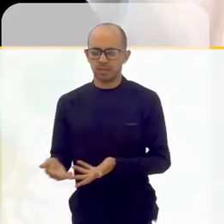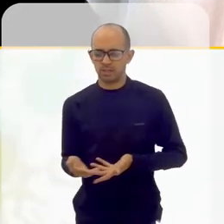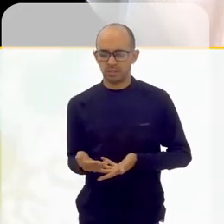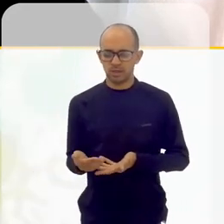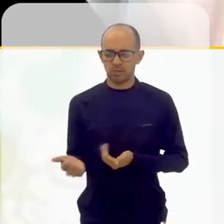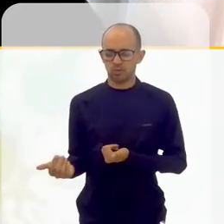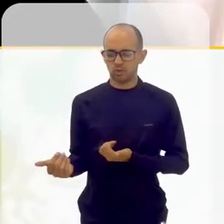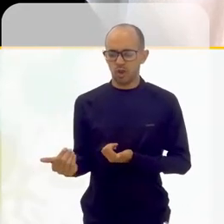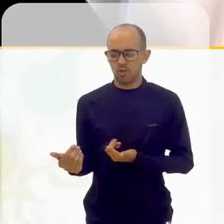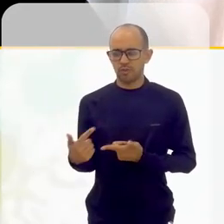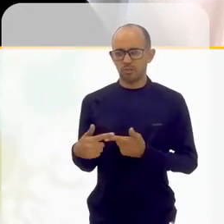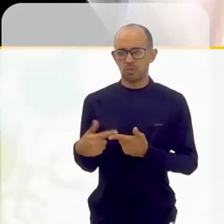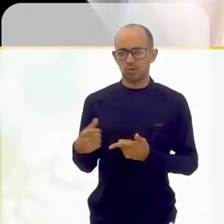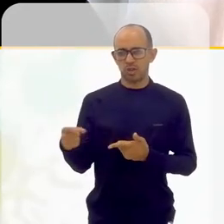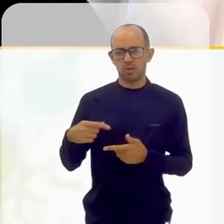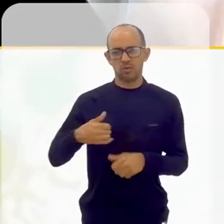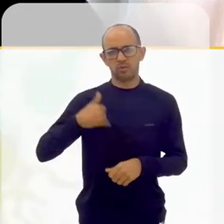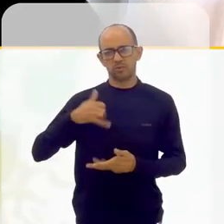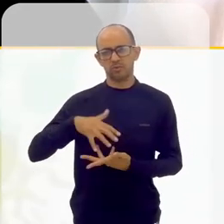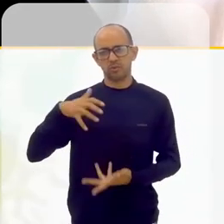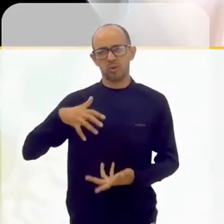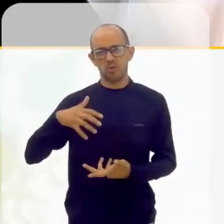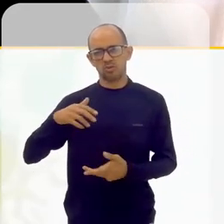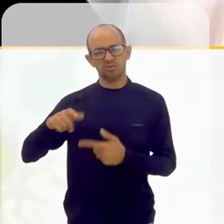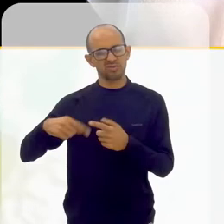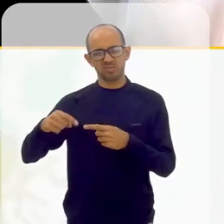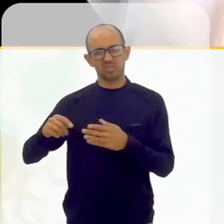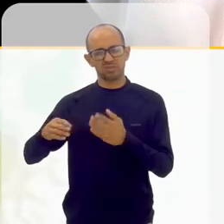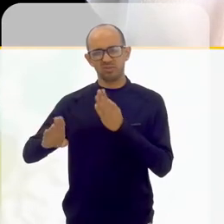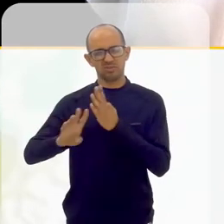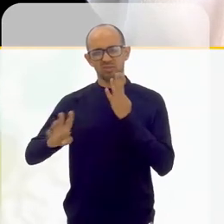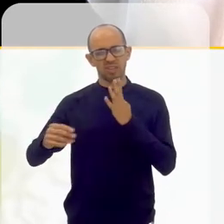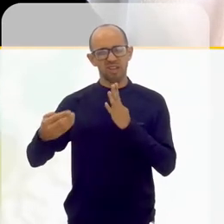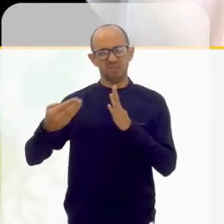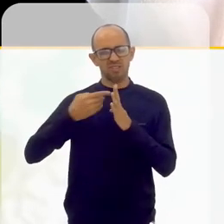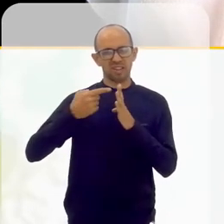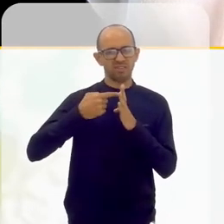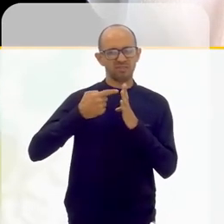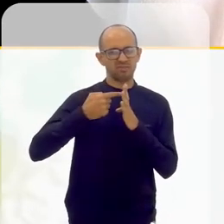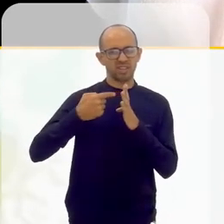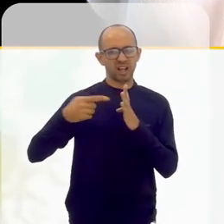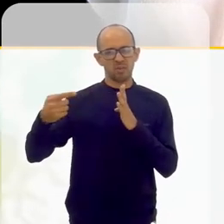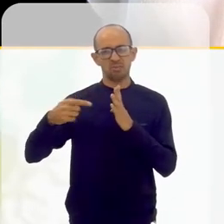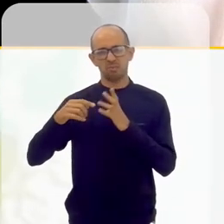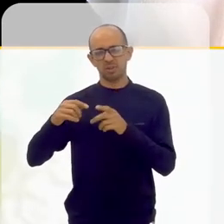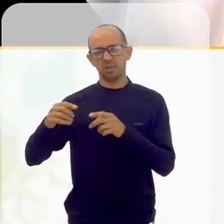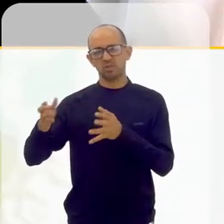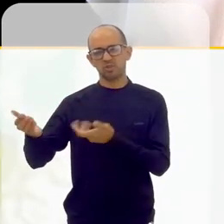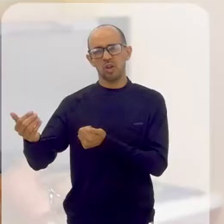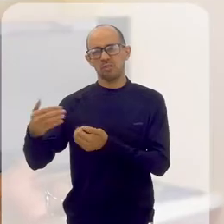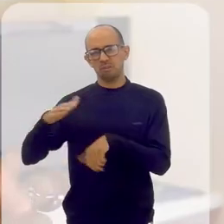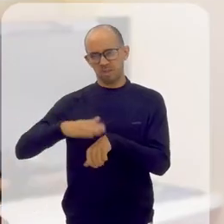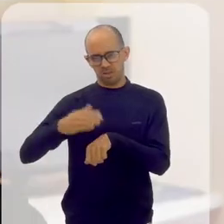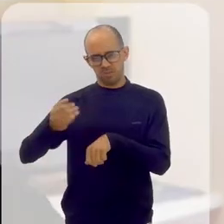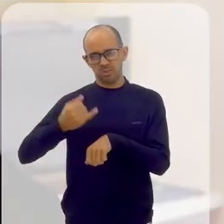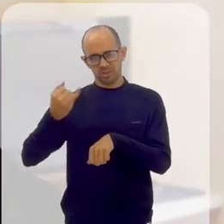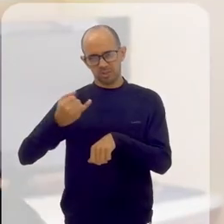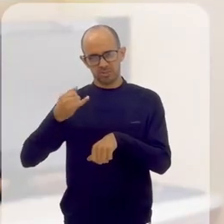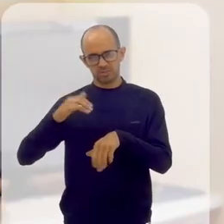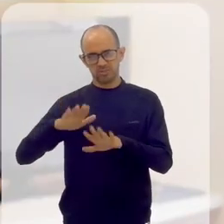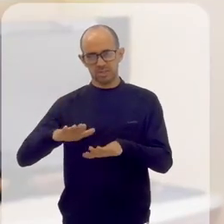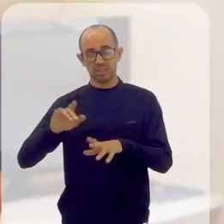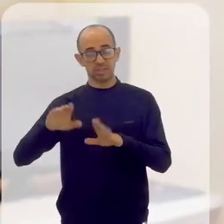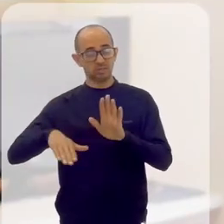tem mais tempo de vida. Então, assim, é uma coisa muito complicada, é algo muito complicado. E, de repente, você está ali com essas